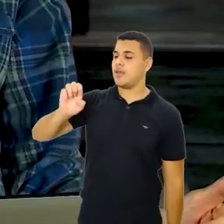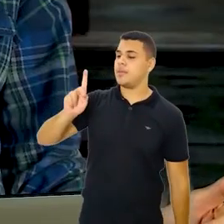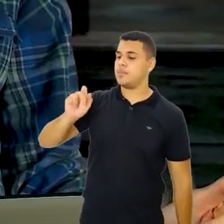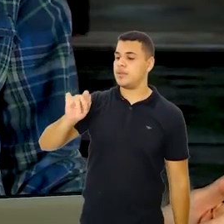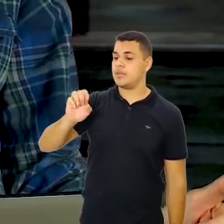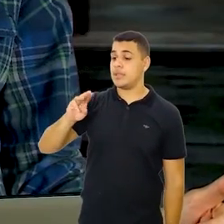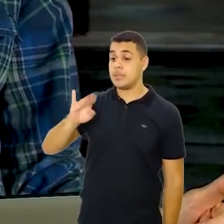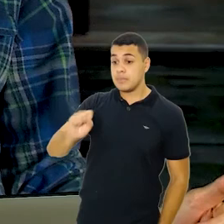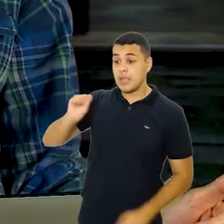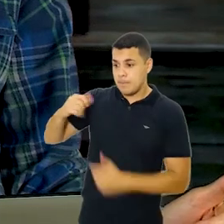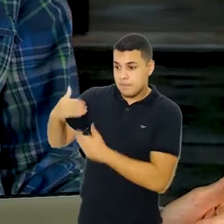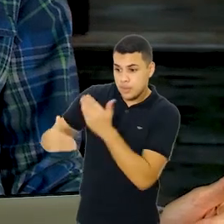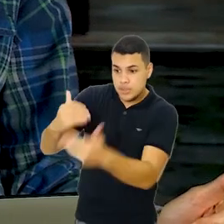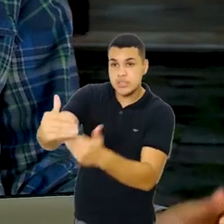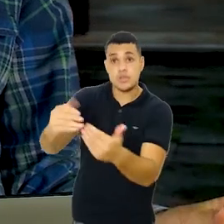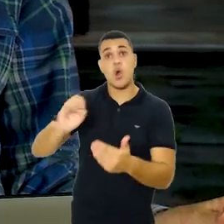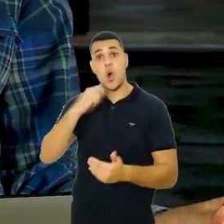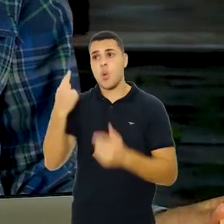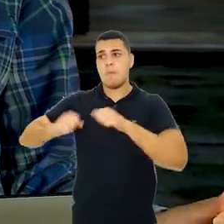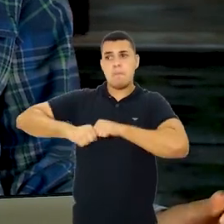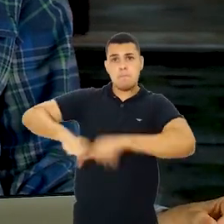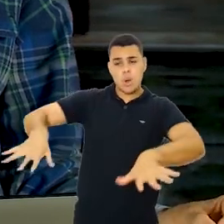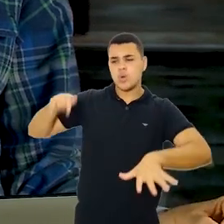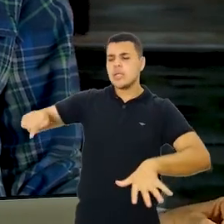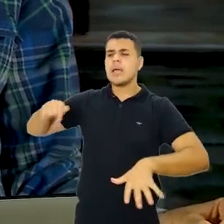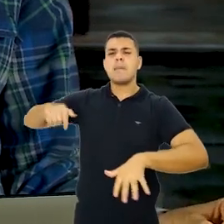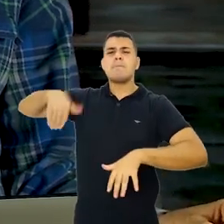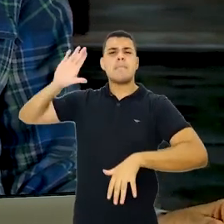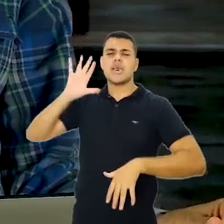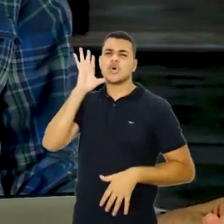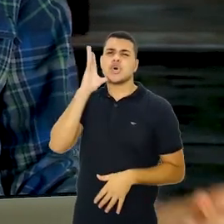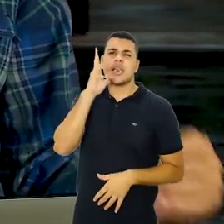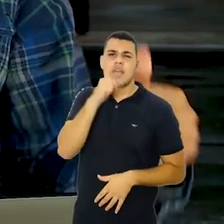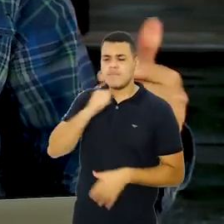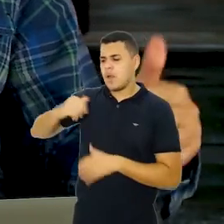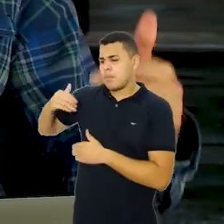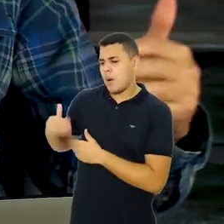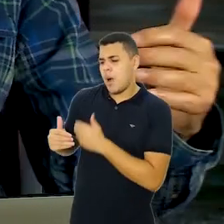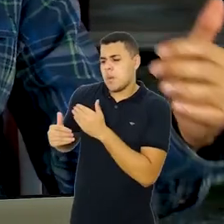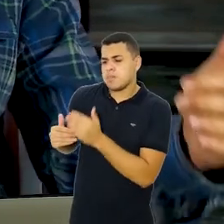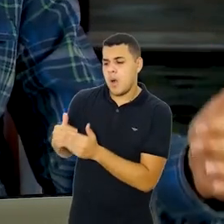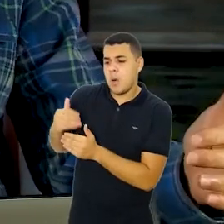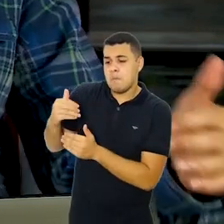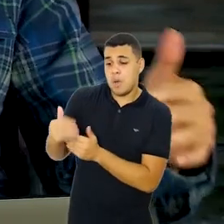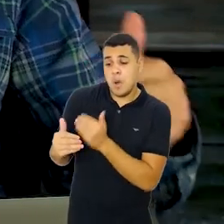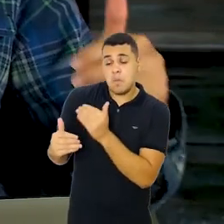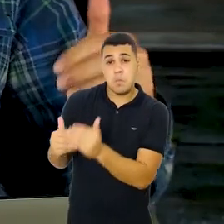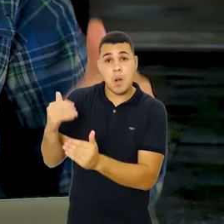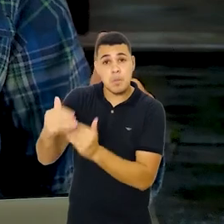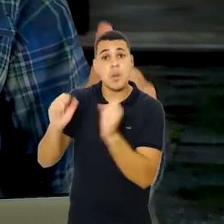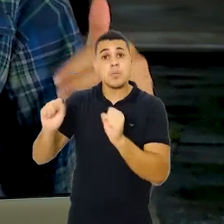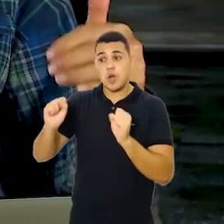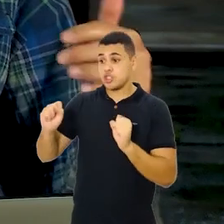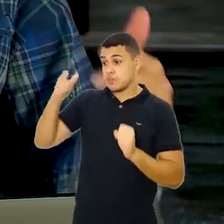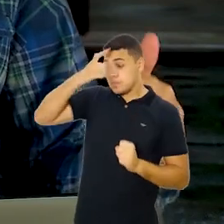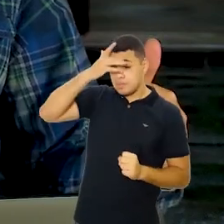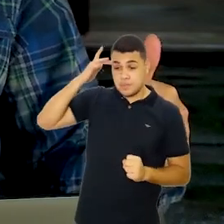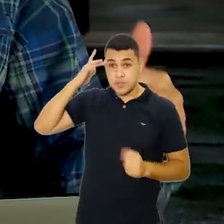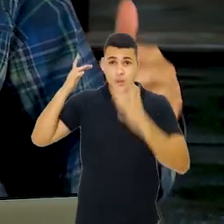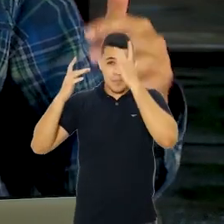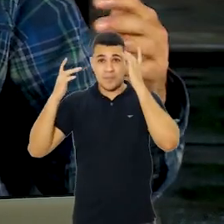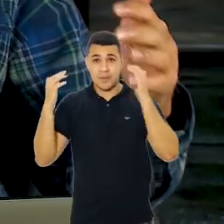Além disso, nós temos a epidemia progressiva ou propagada. Ela tem uma progressão mais lenta. Ela é característicamente